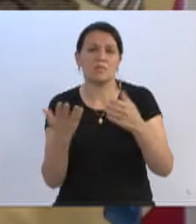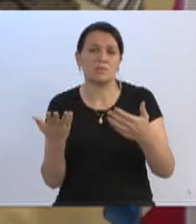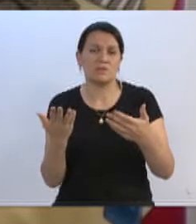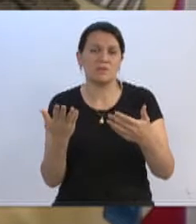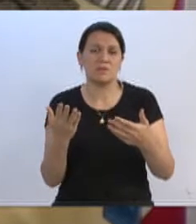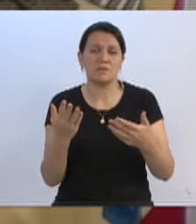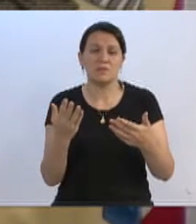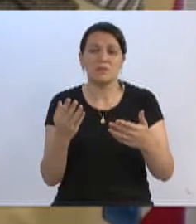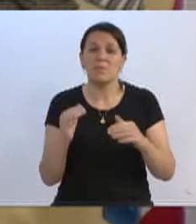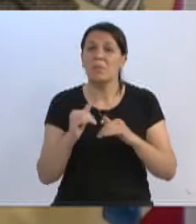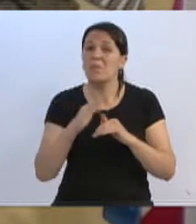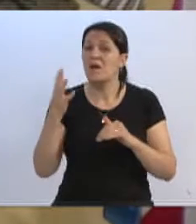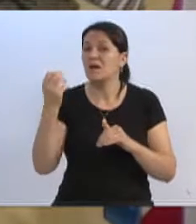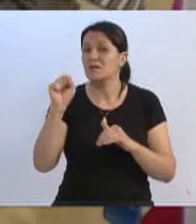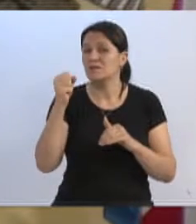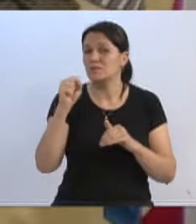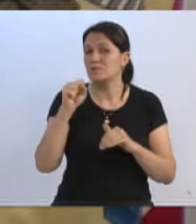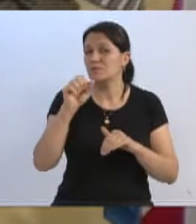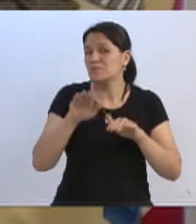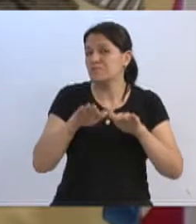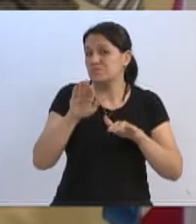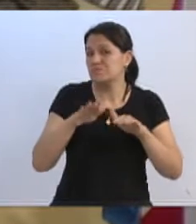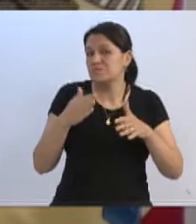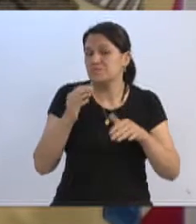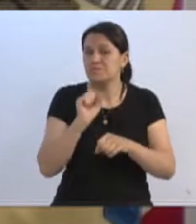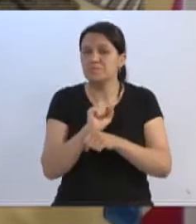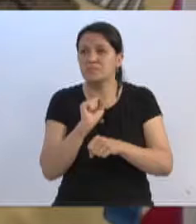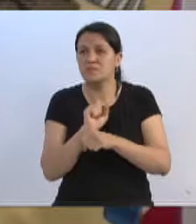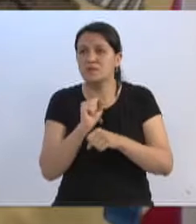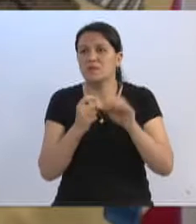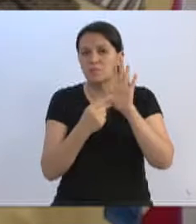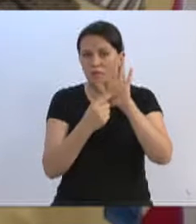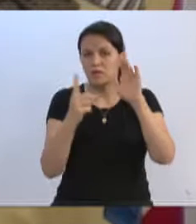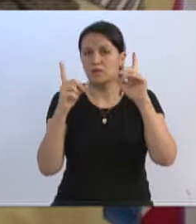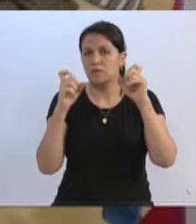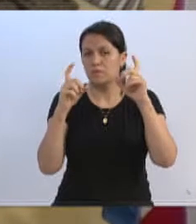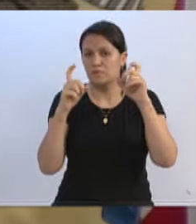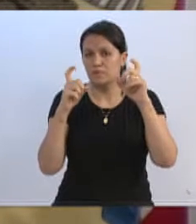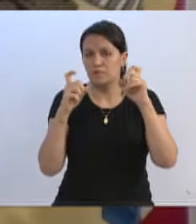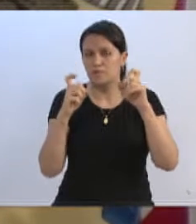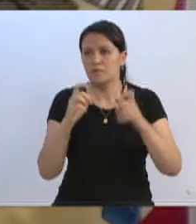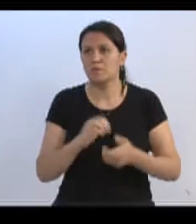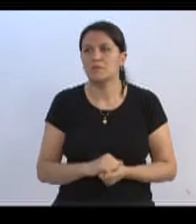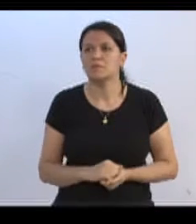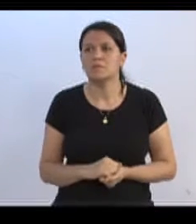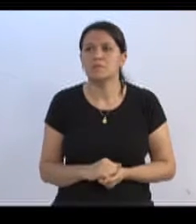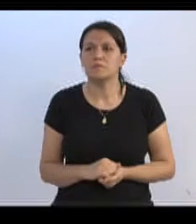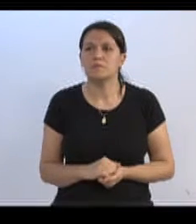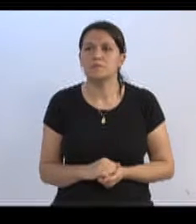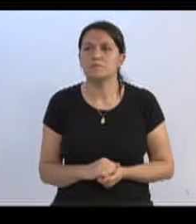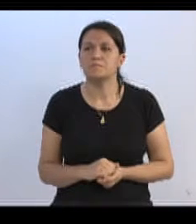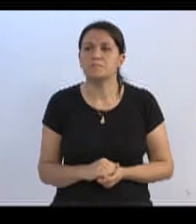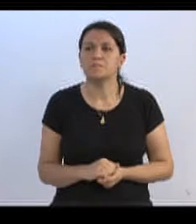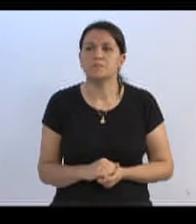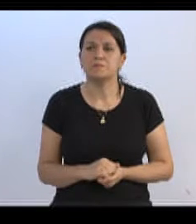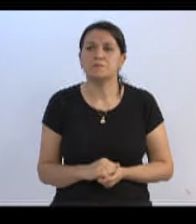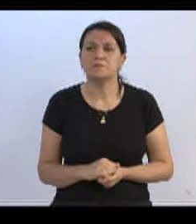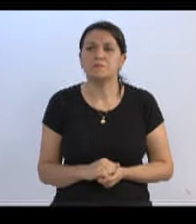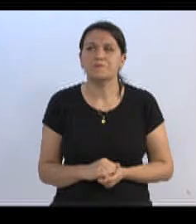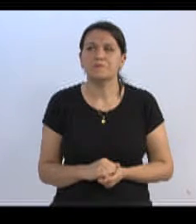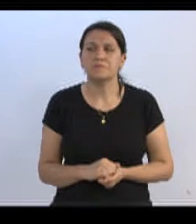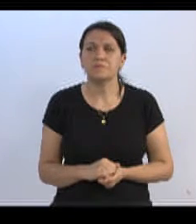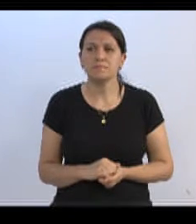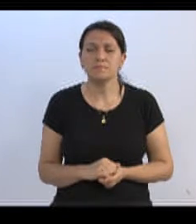apenas mais oito devem ter sequência. Conforme essa foto que eu tenho ali, a relação das próximas oito segundos foi me informado.